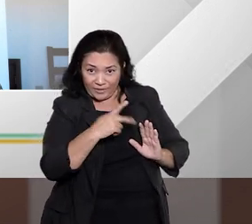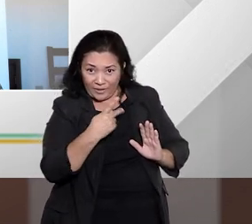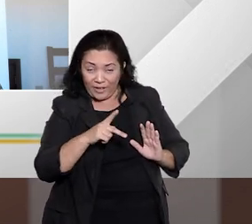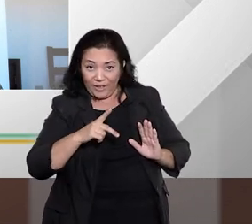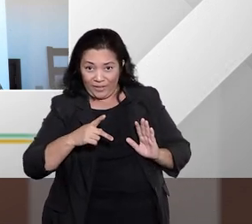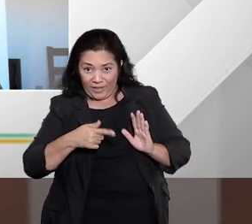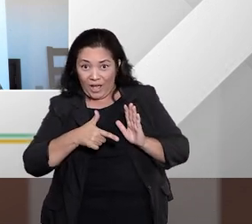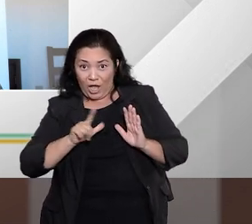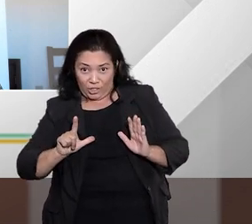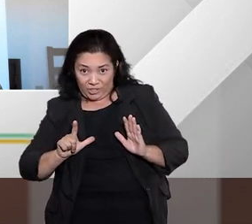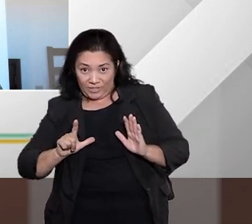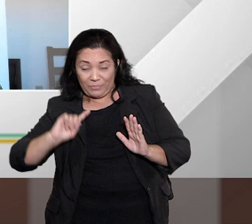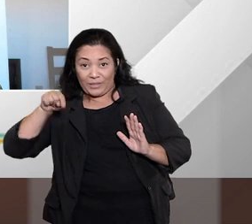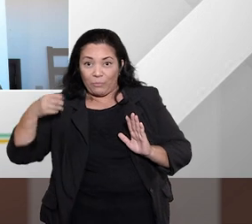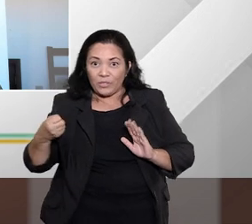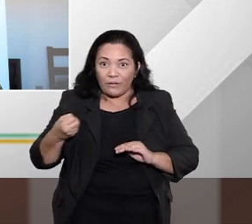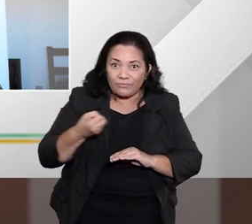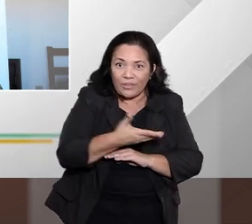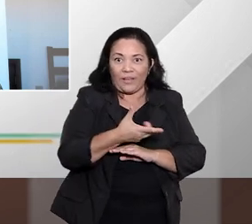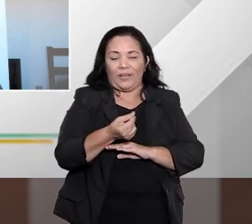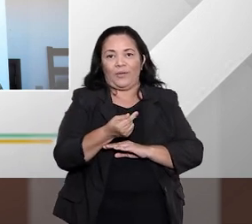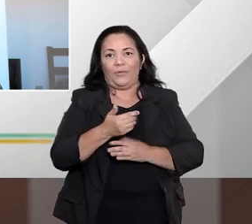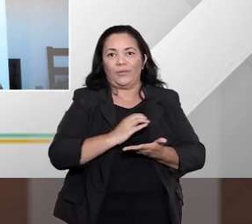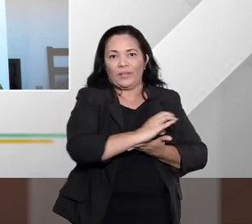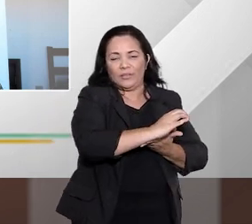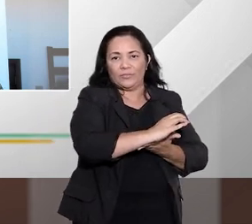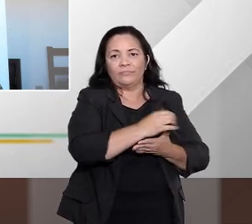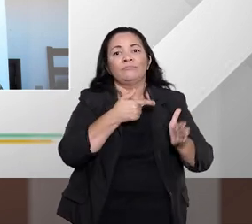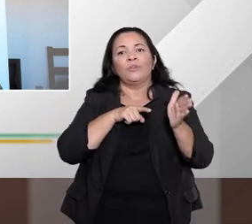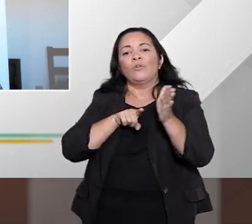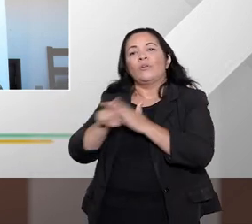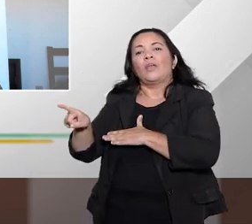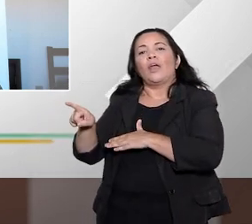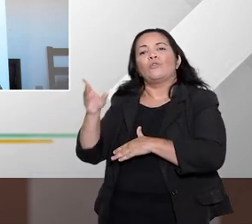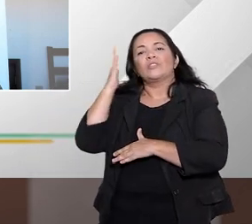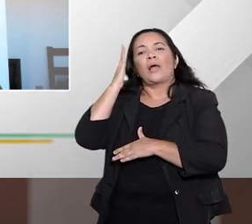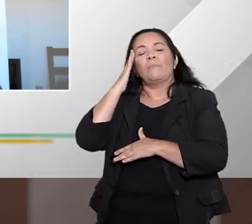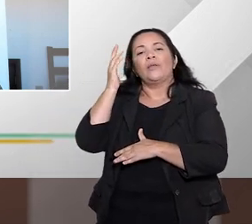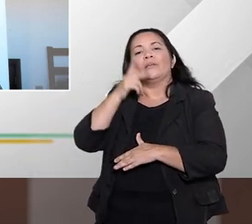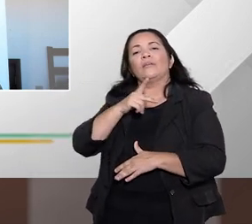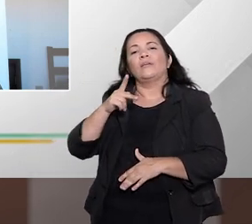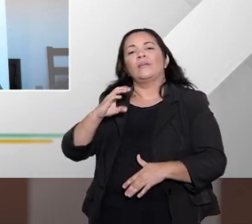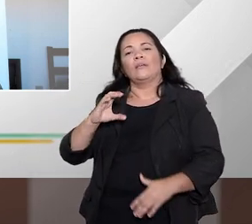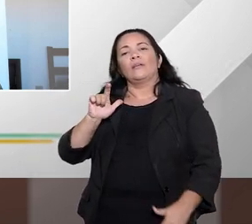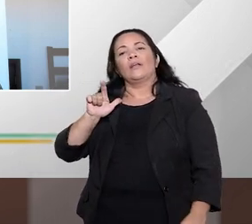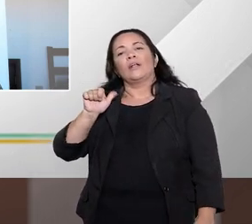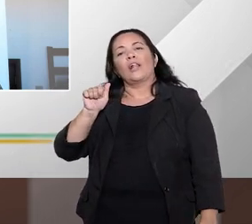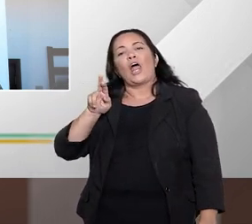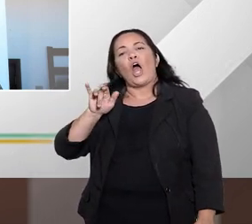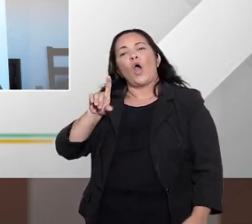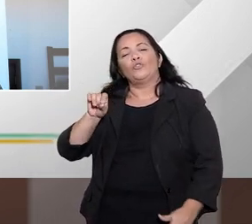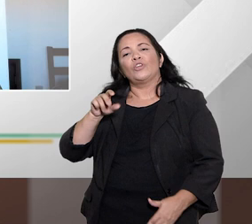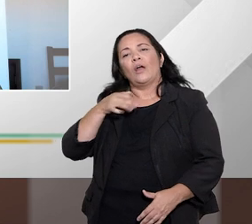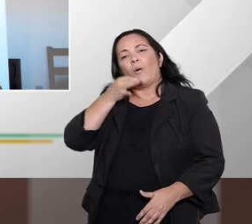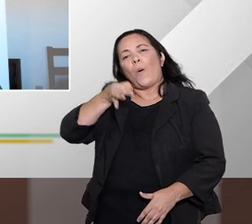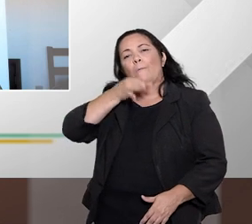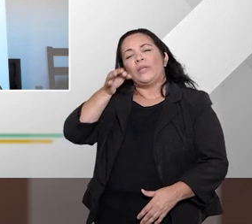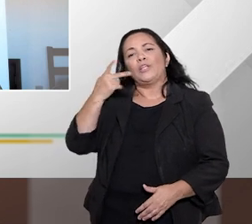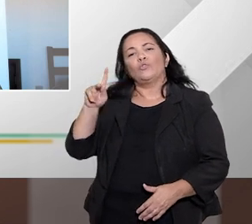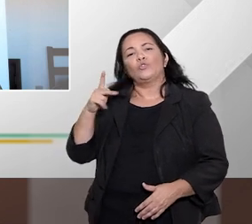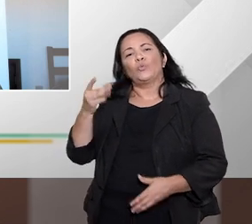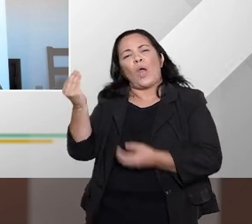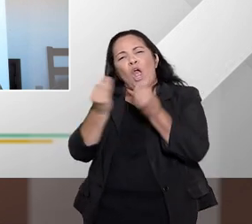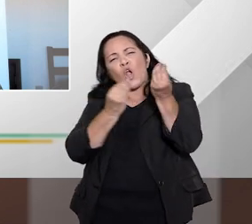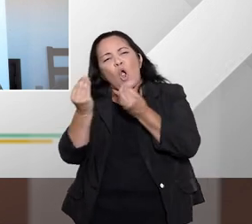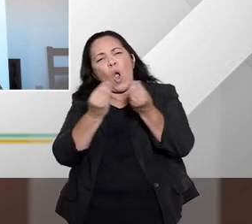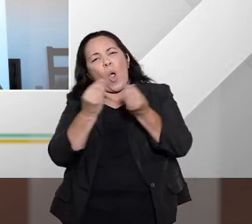pagar a dívida. Então, eu gostaria de saber, professora, como é que você poderia esclarecer essa sua opinião colocada em